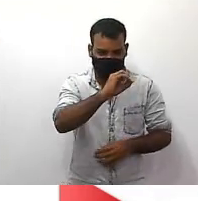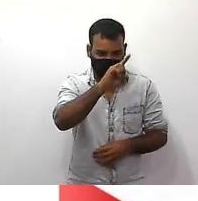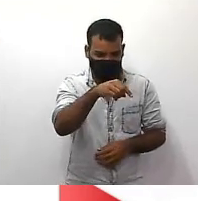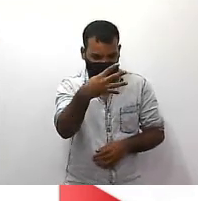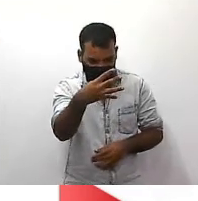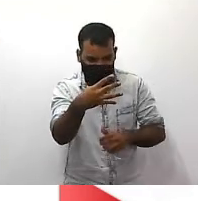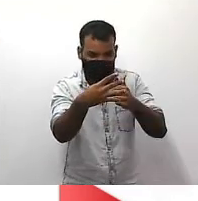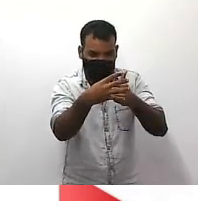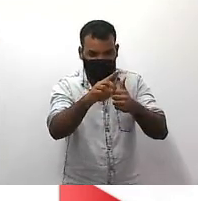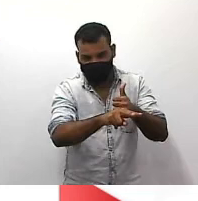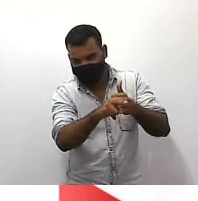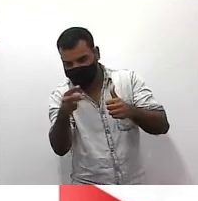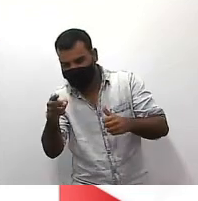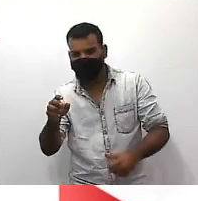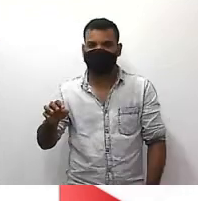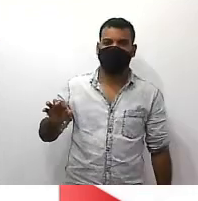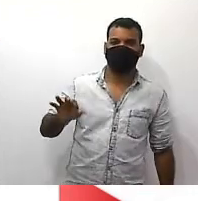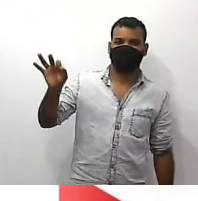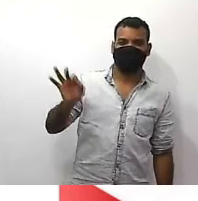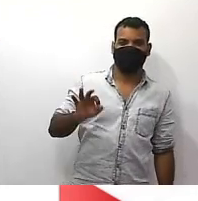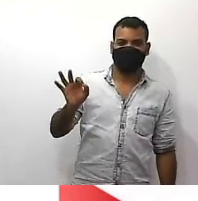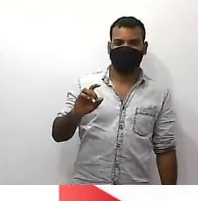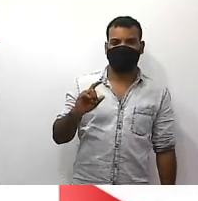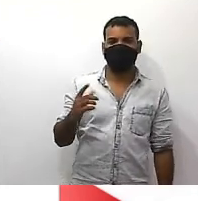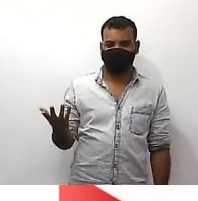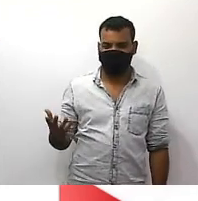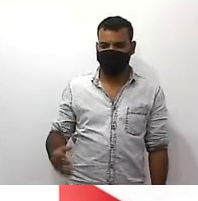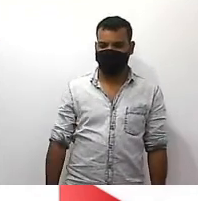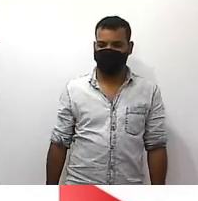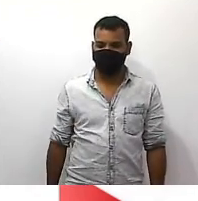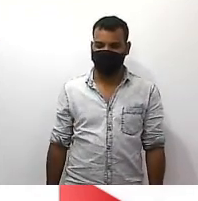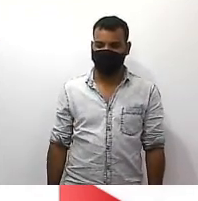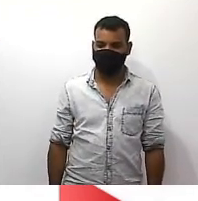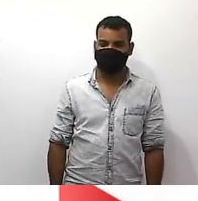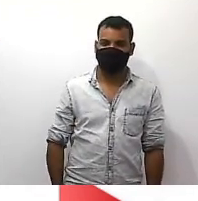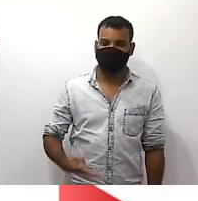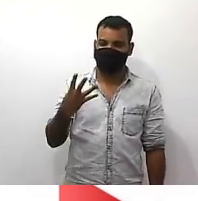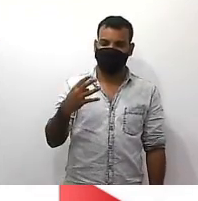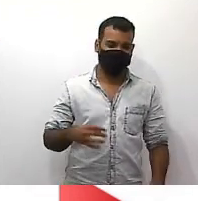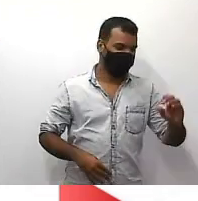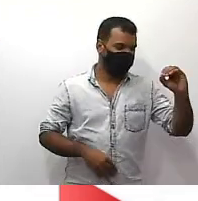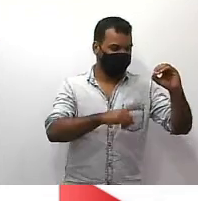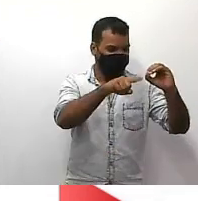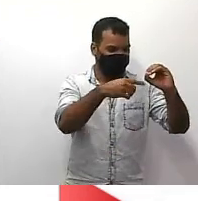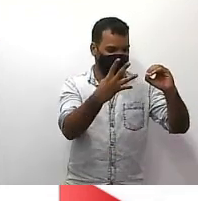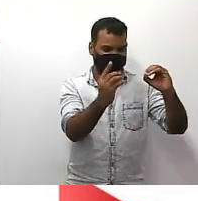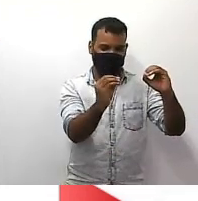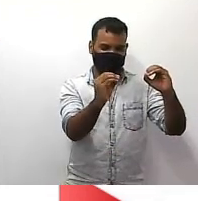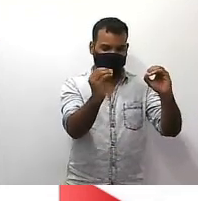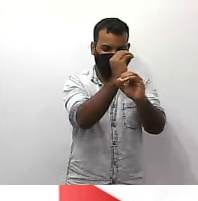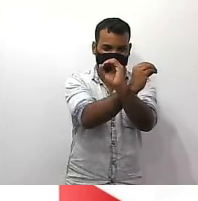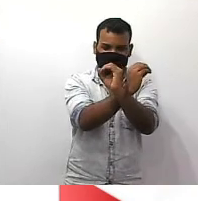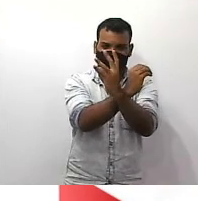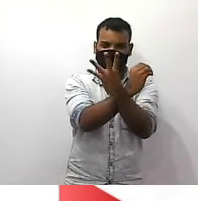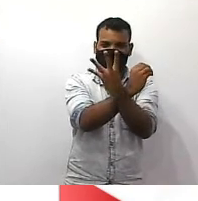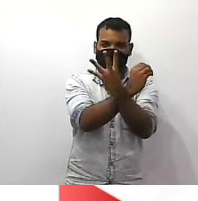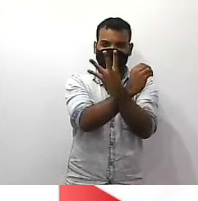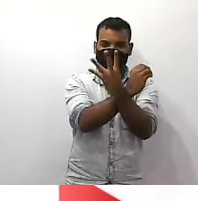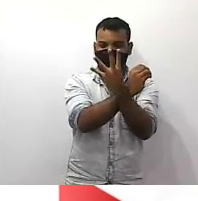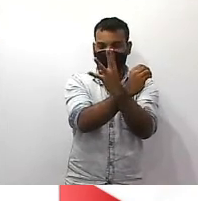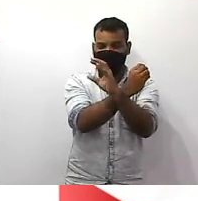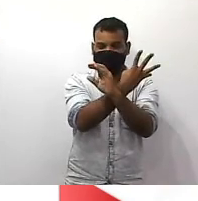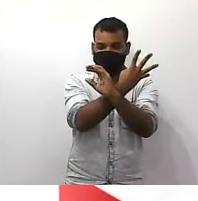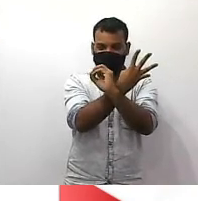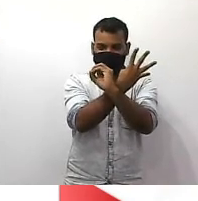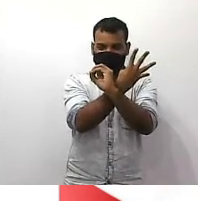quando eu multiplico a taxa por 100 eu tenho 40% ou seja essa pessoa